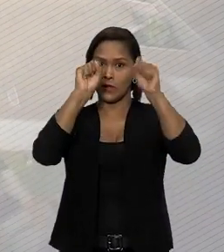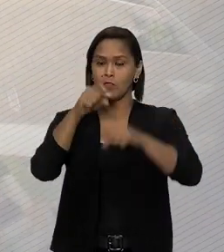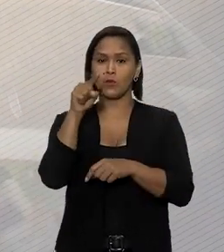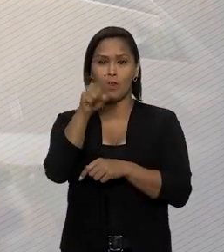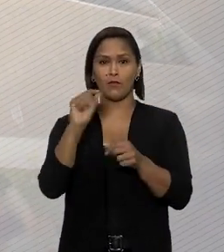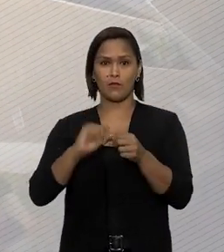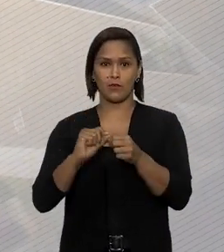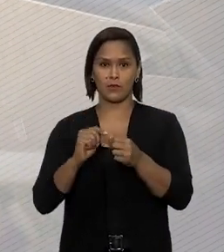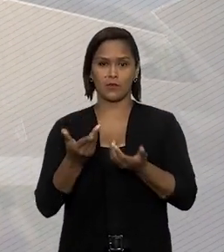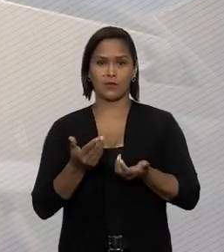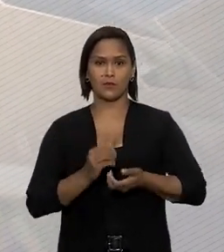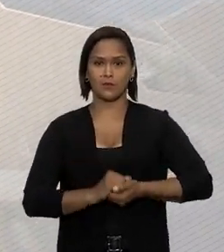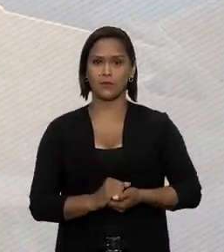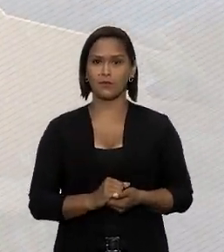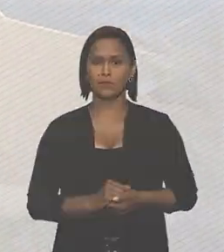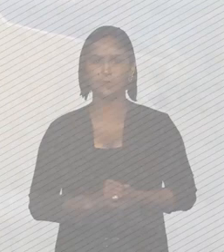e o tribunal é você quem faz.